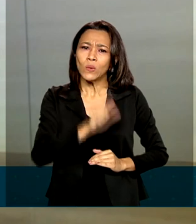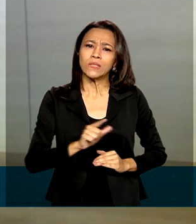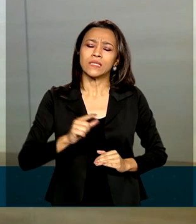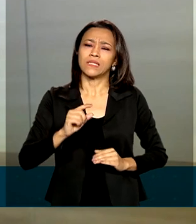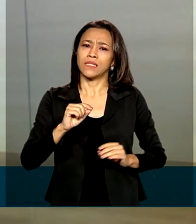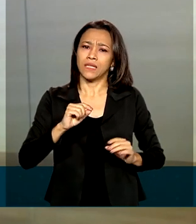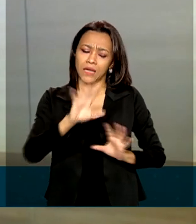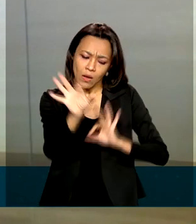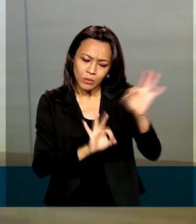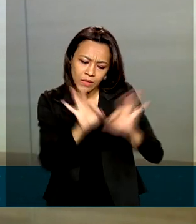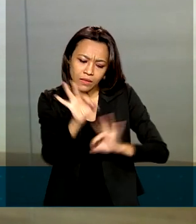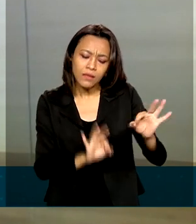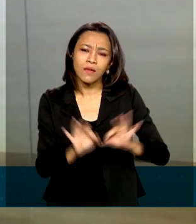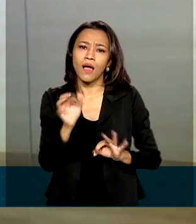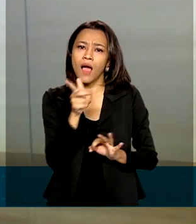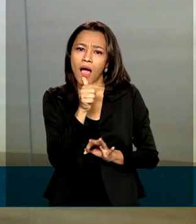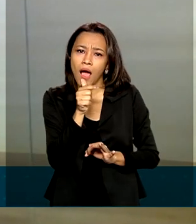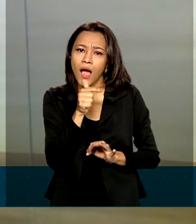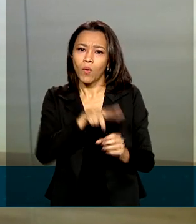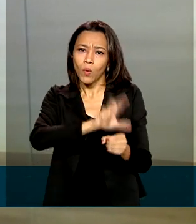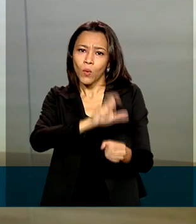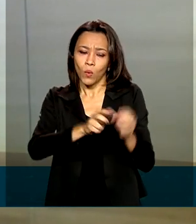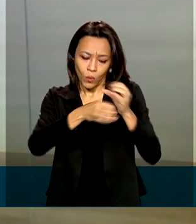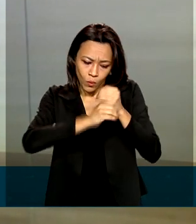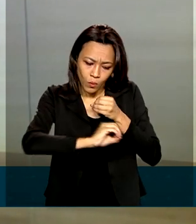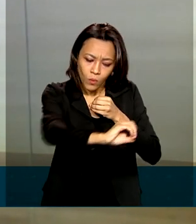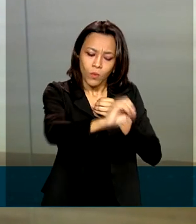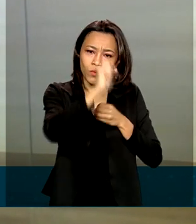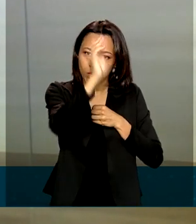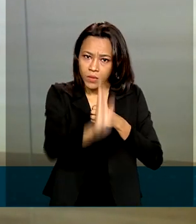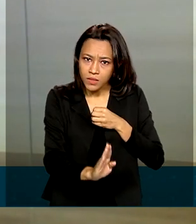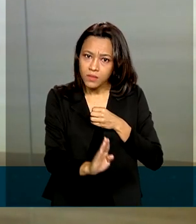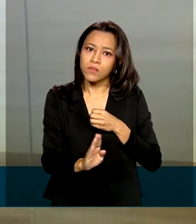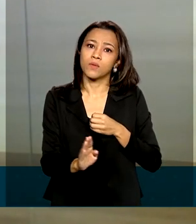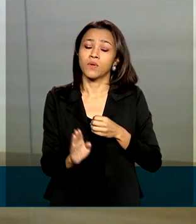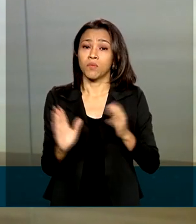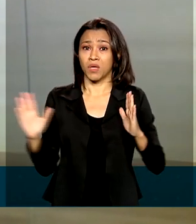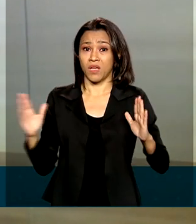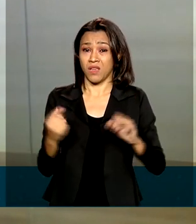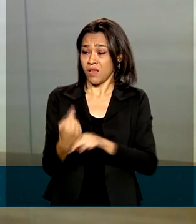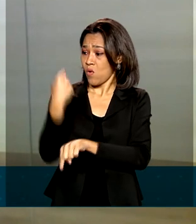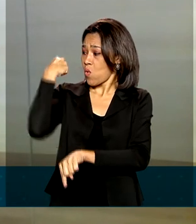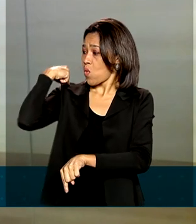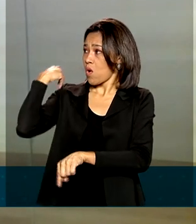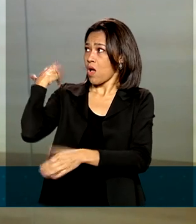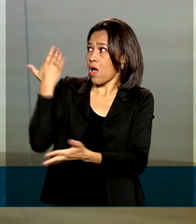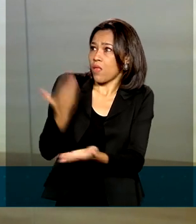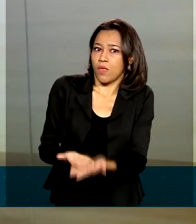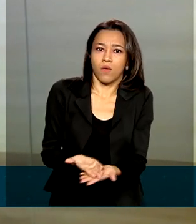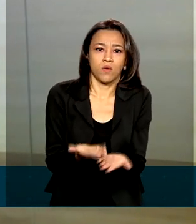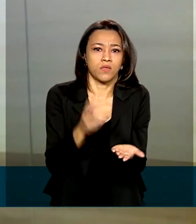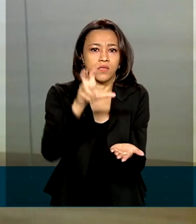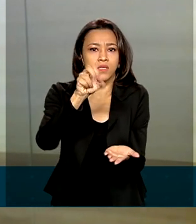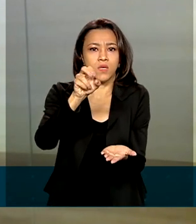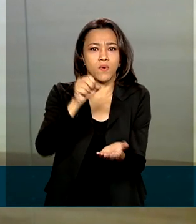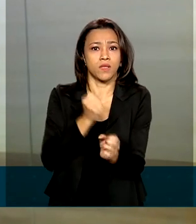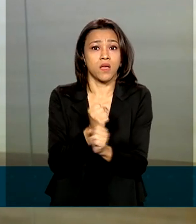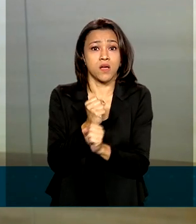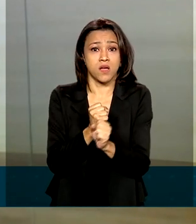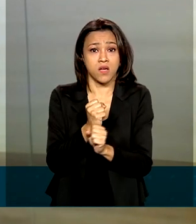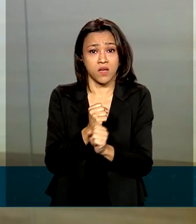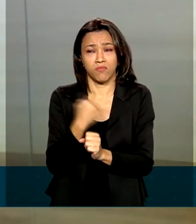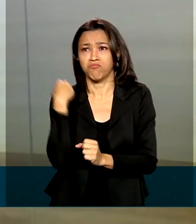do tratamento de água e esgoto do país. O fato é que ao longo dos últimos 50 anos, isso feito de forma